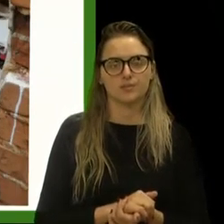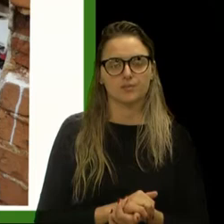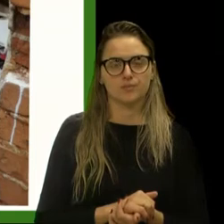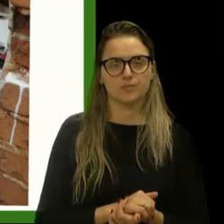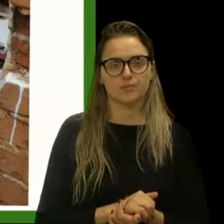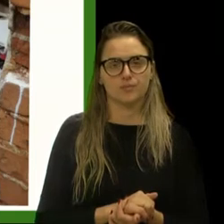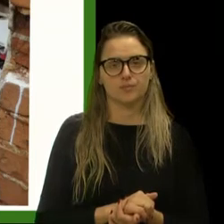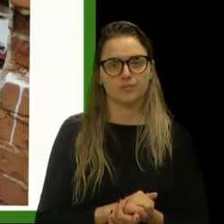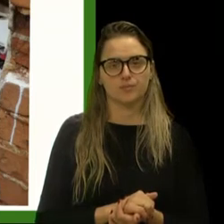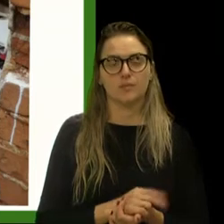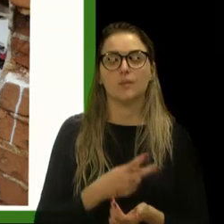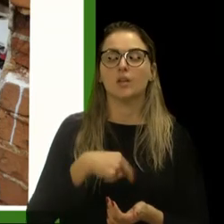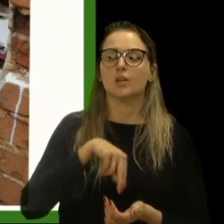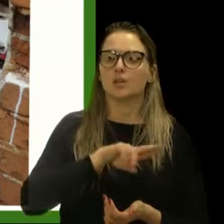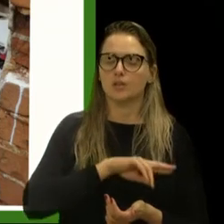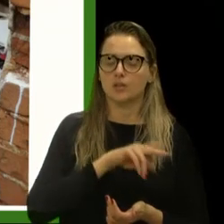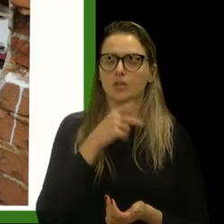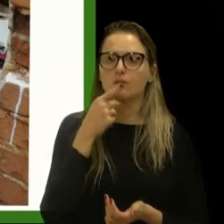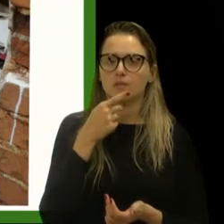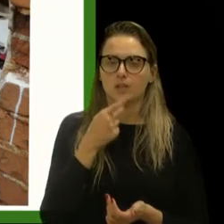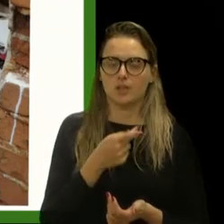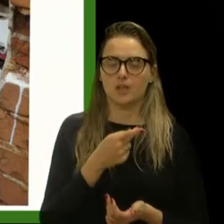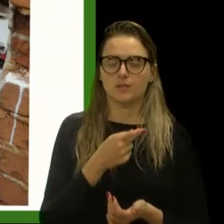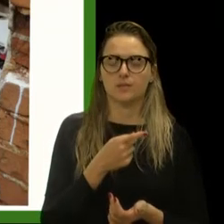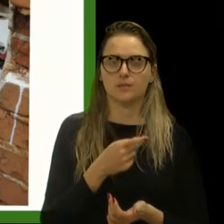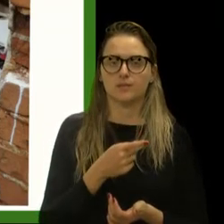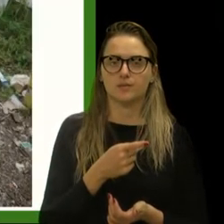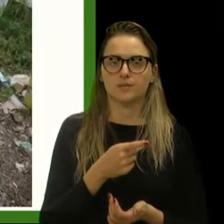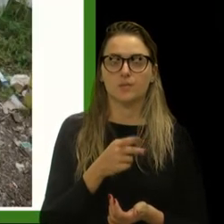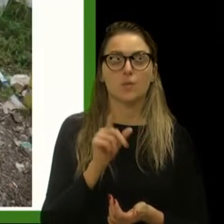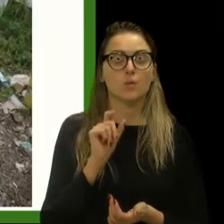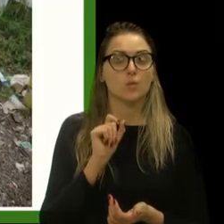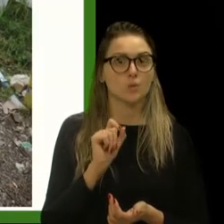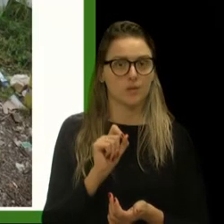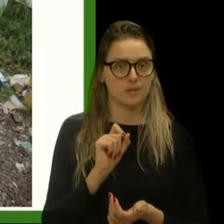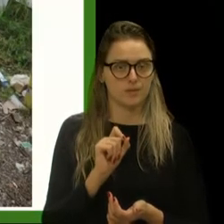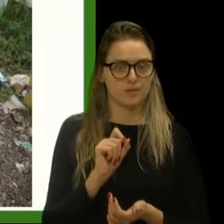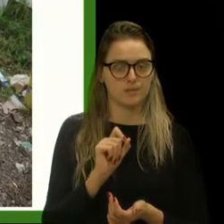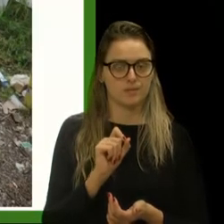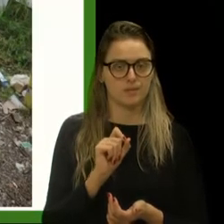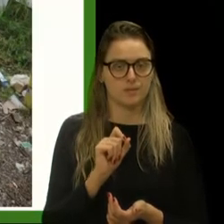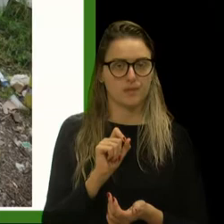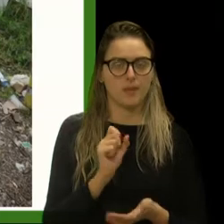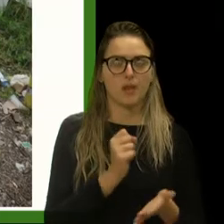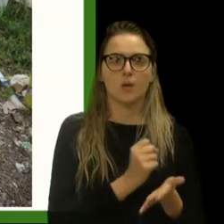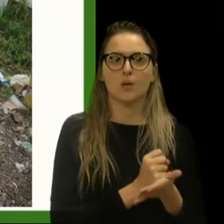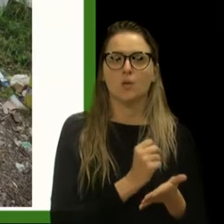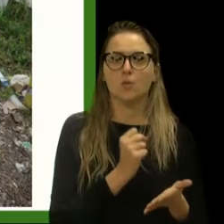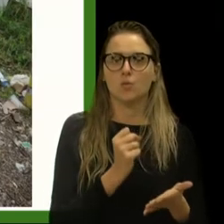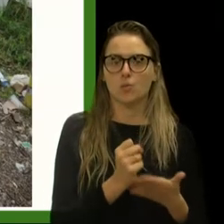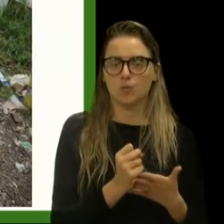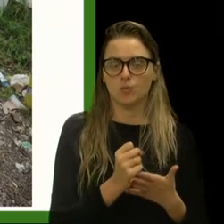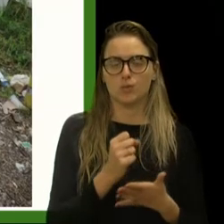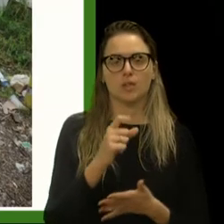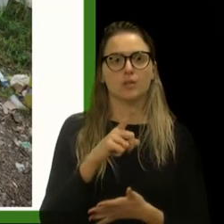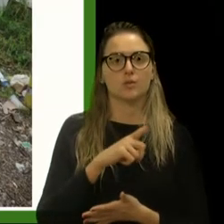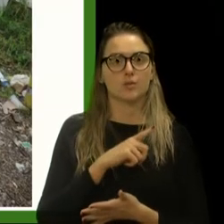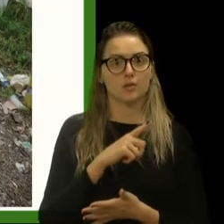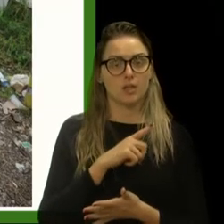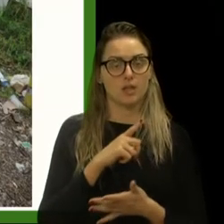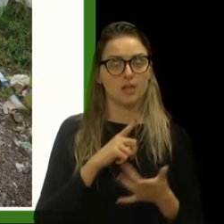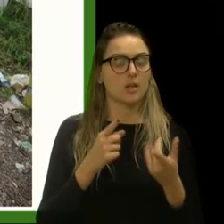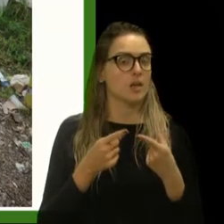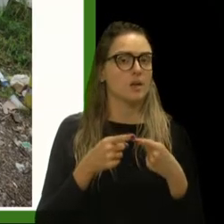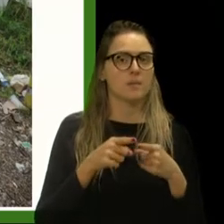nós falávamos de que esse contrato existe, mas